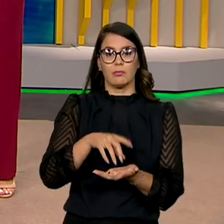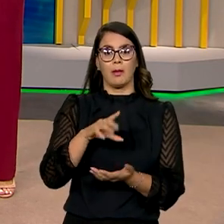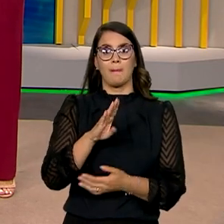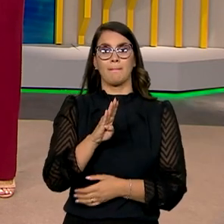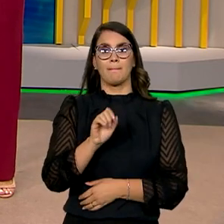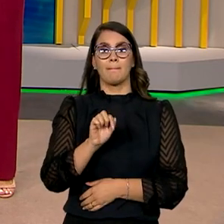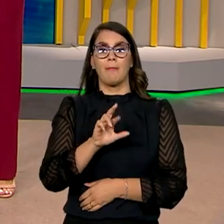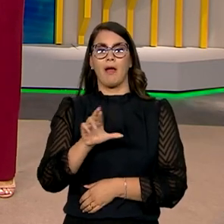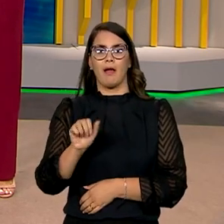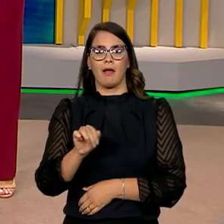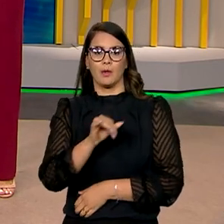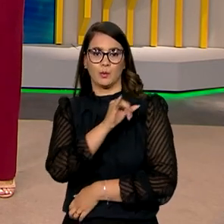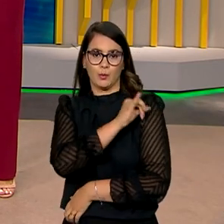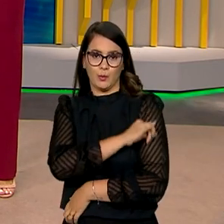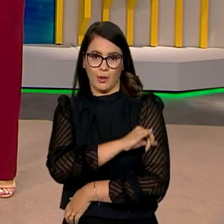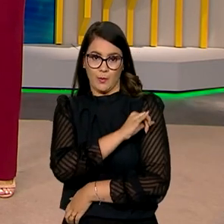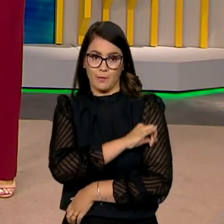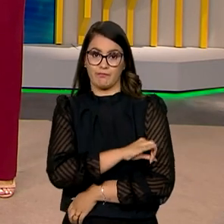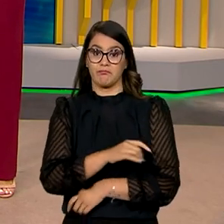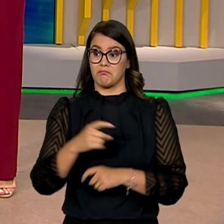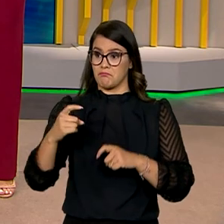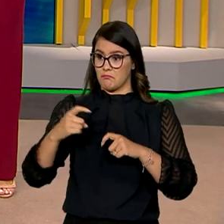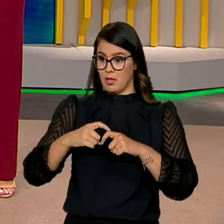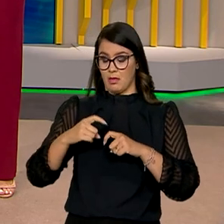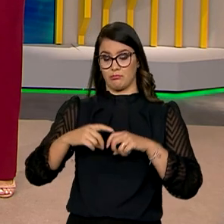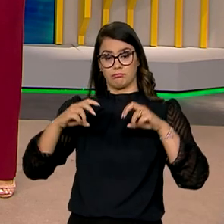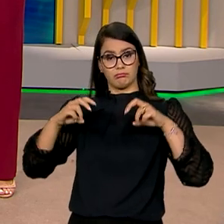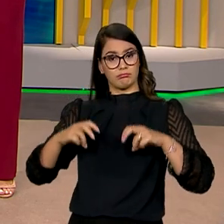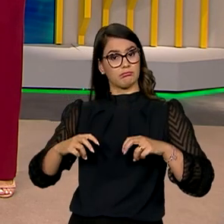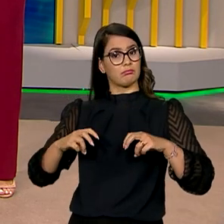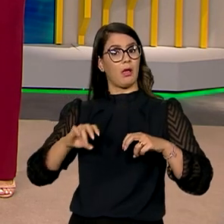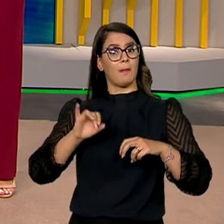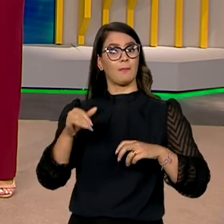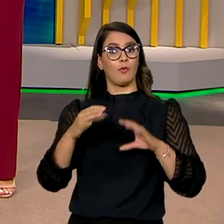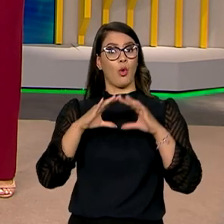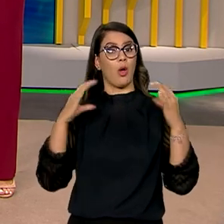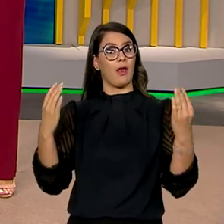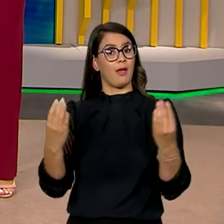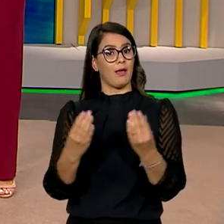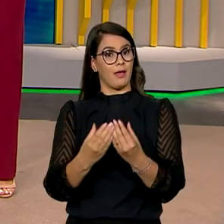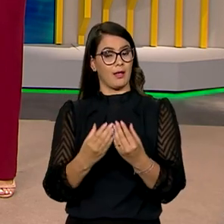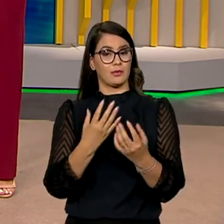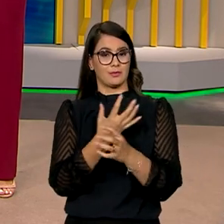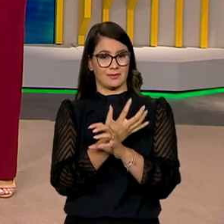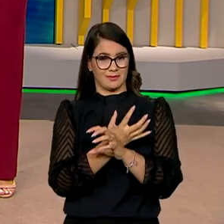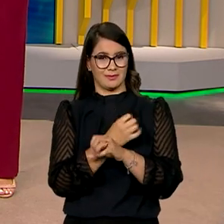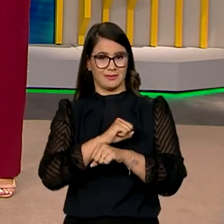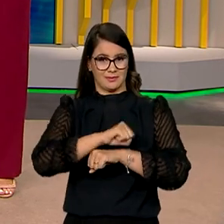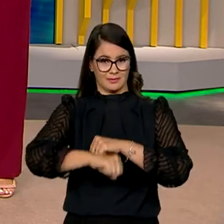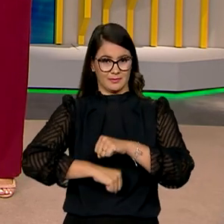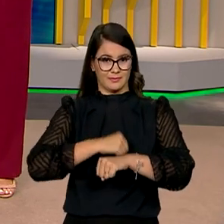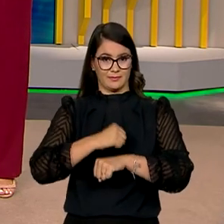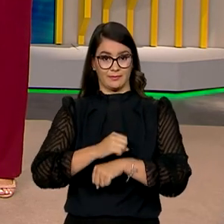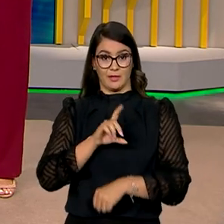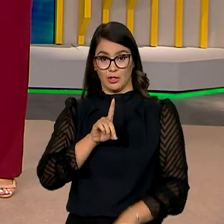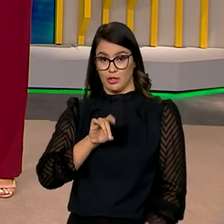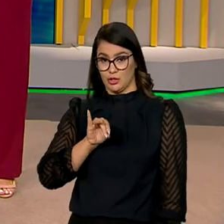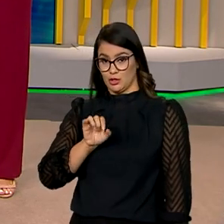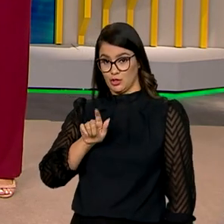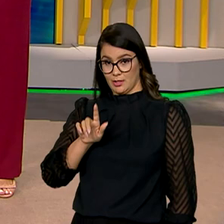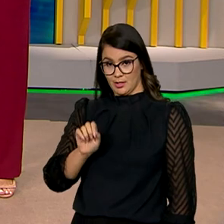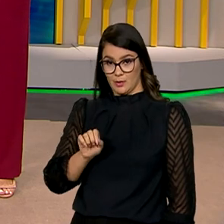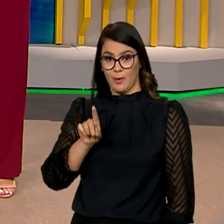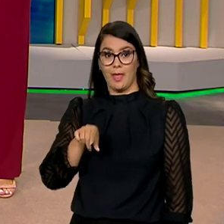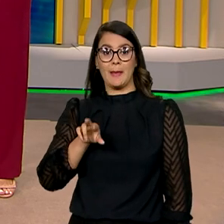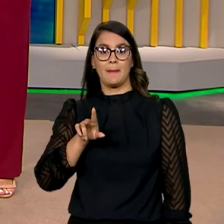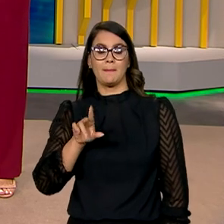Tijuca, no Rio de Janeiro. Os médicos estavam na cidade para um congresso de ortopedia. Uma das vítimas, Diego Bonfim, é irmão